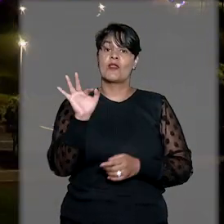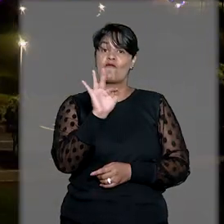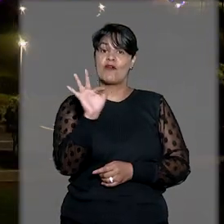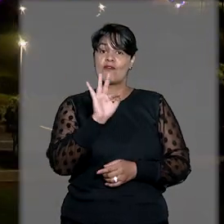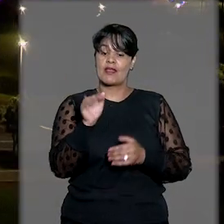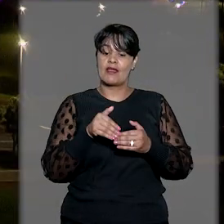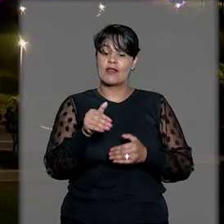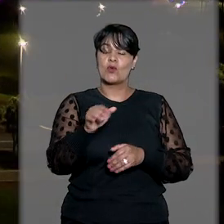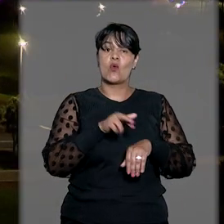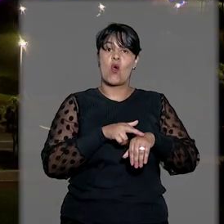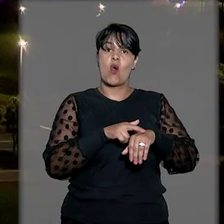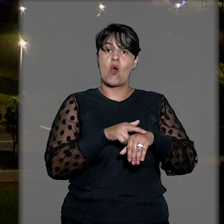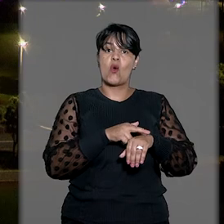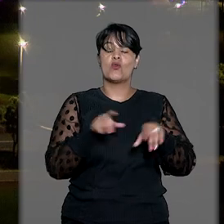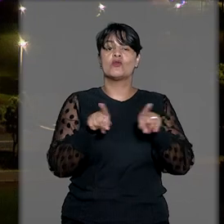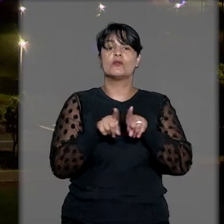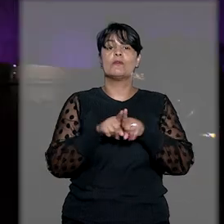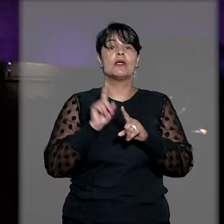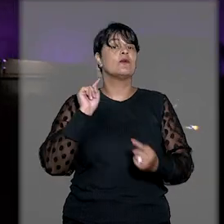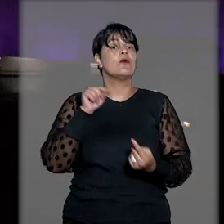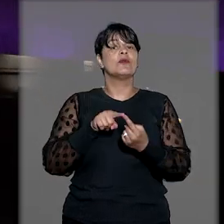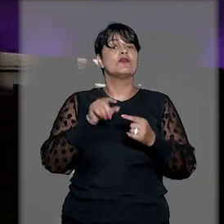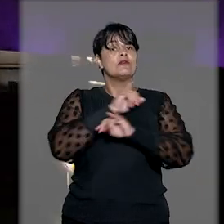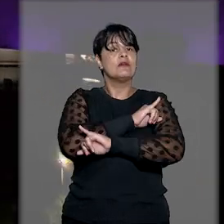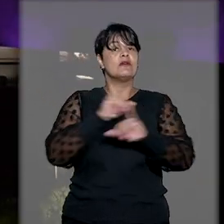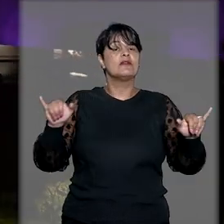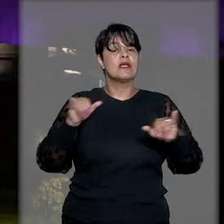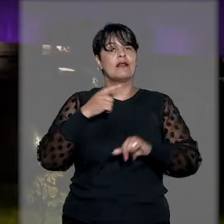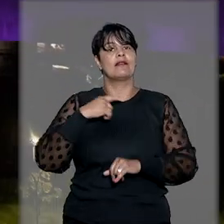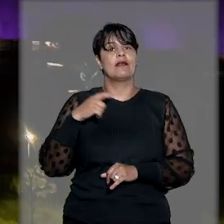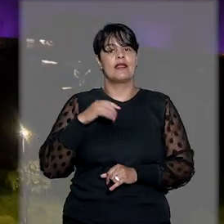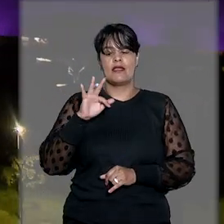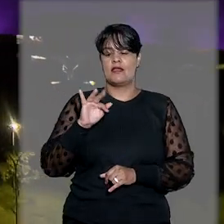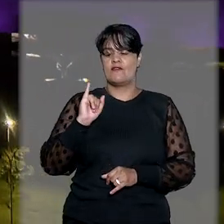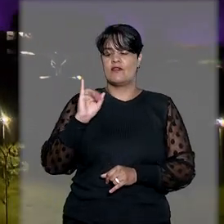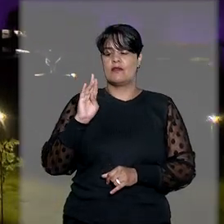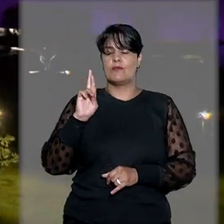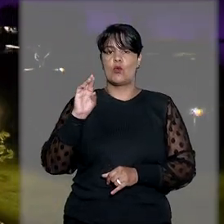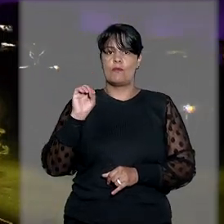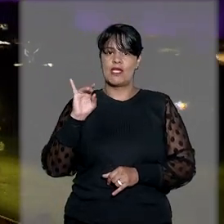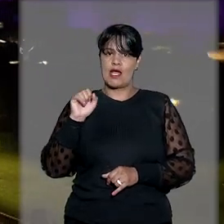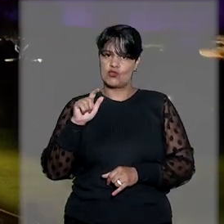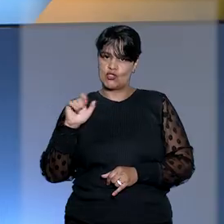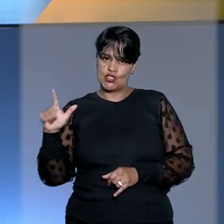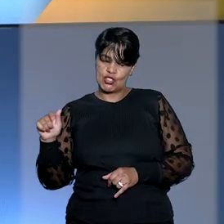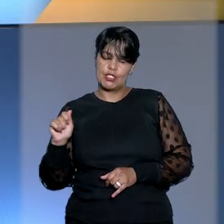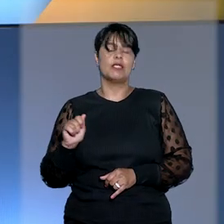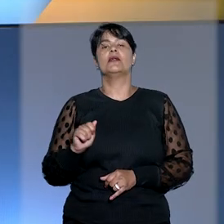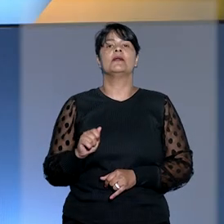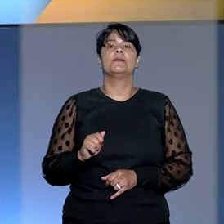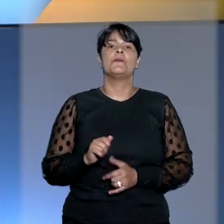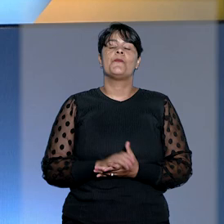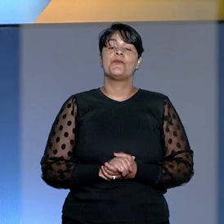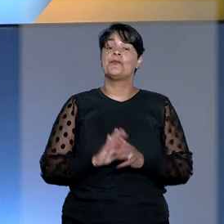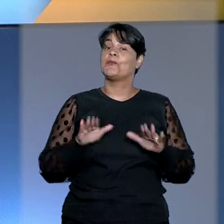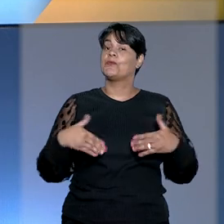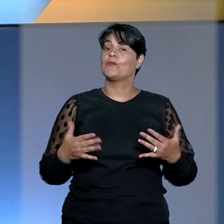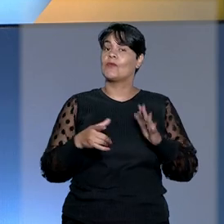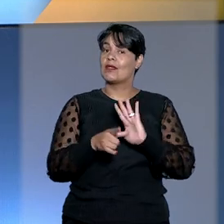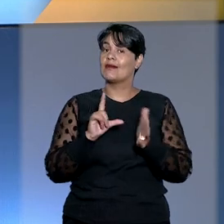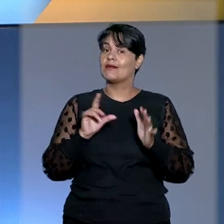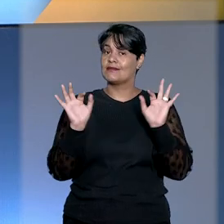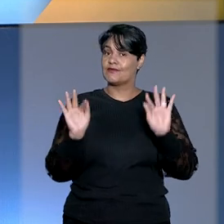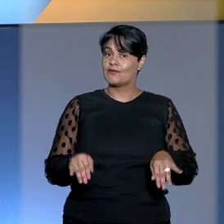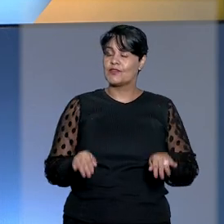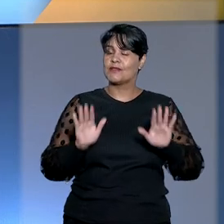também busca informar a sociedade sobre a fibromialgia e o Alzheimer. E antes de encerrar